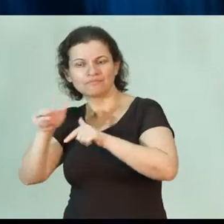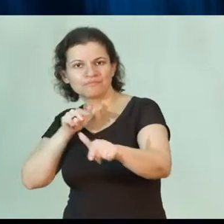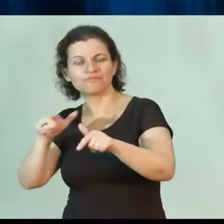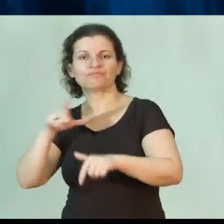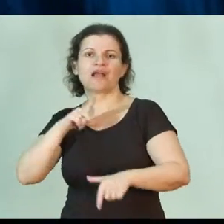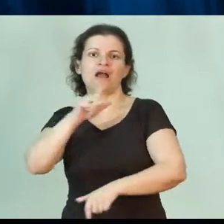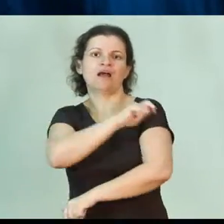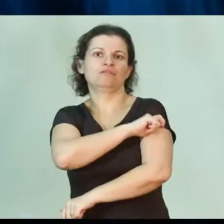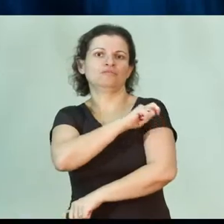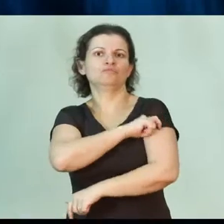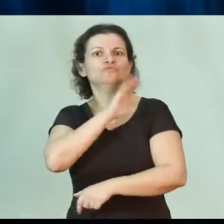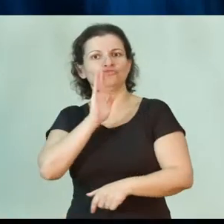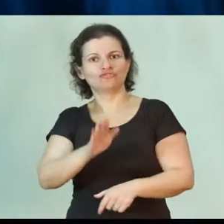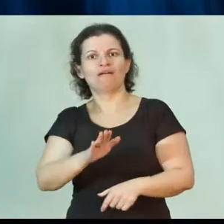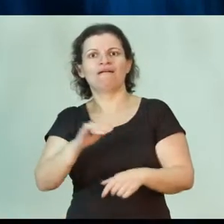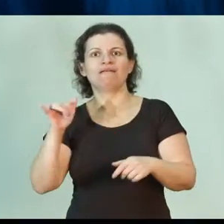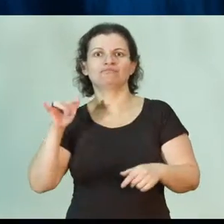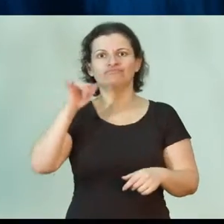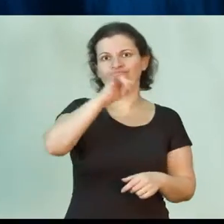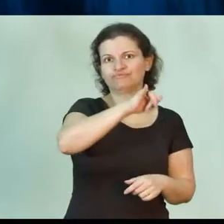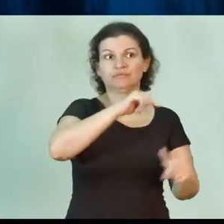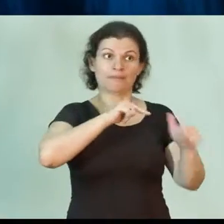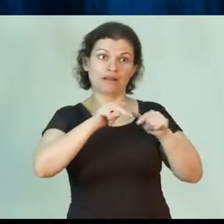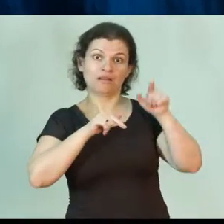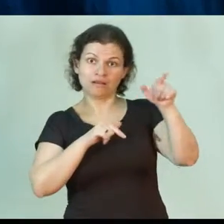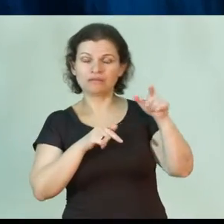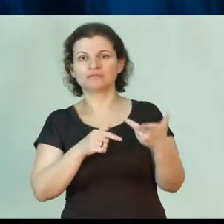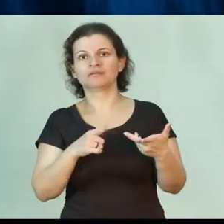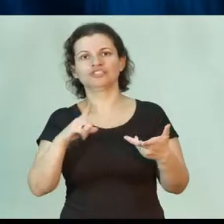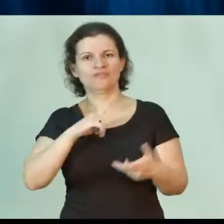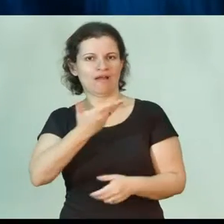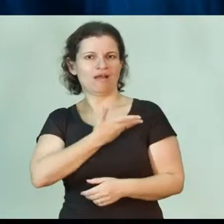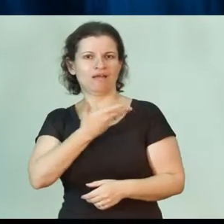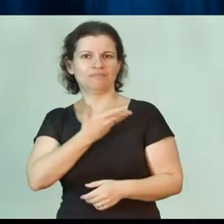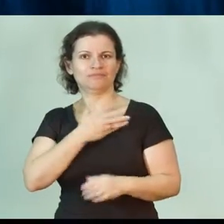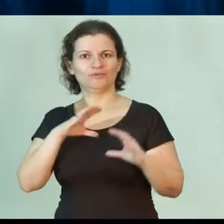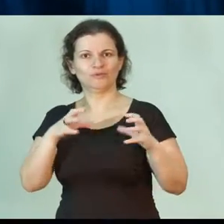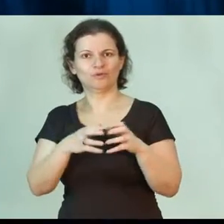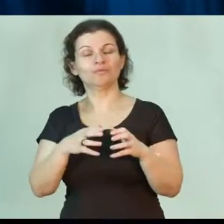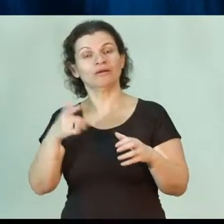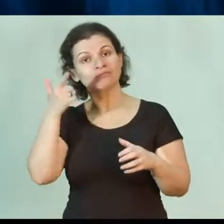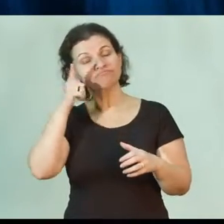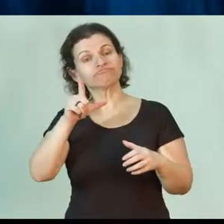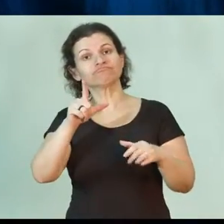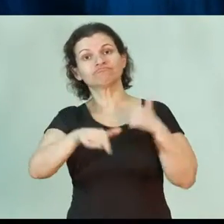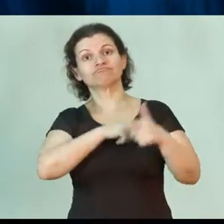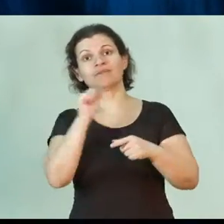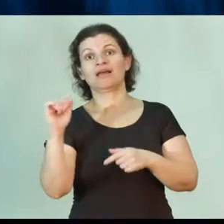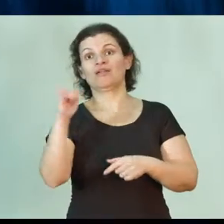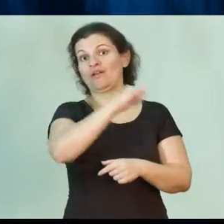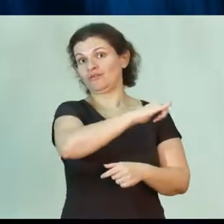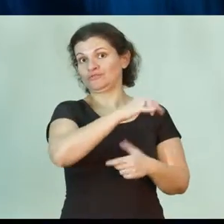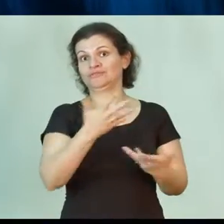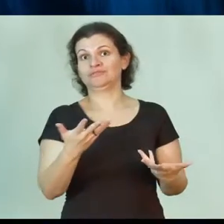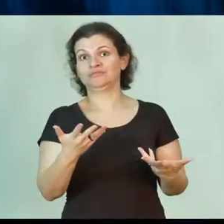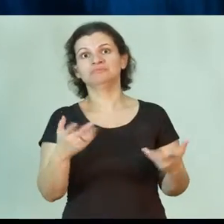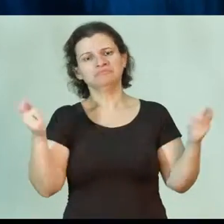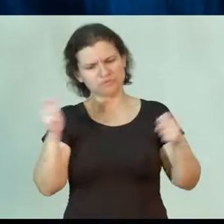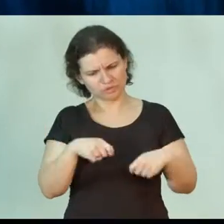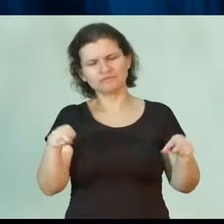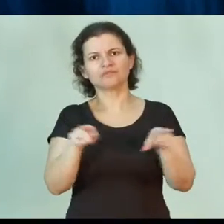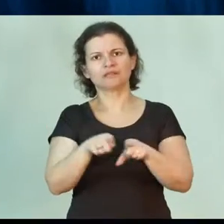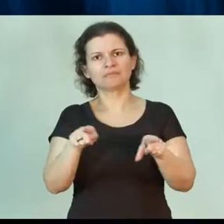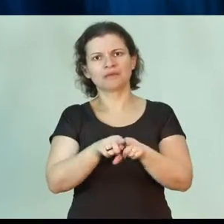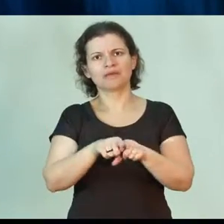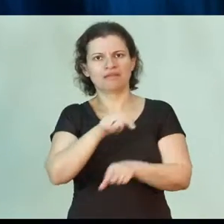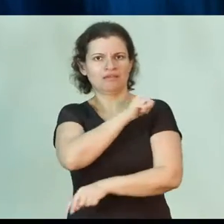temos alunos que já foram da aeronáutica. Eu tinha uma colega de turma que foi da aeronáutica. É possível também